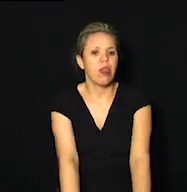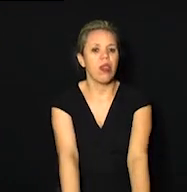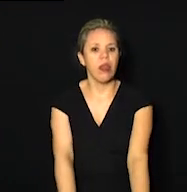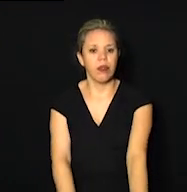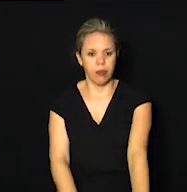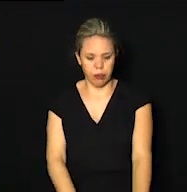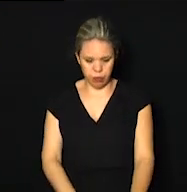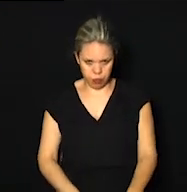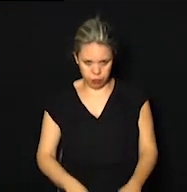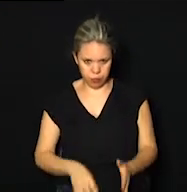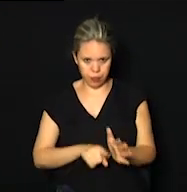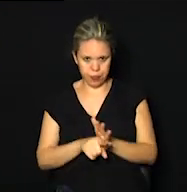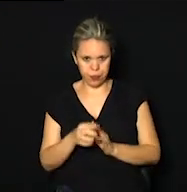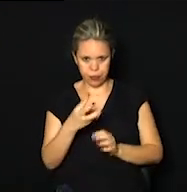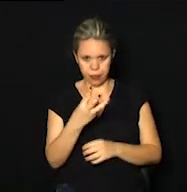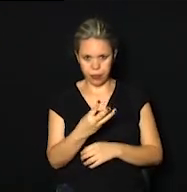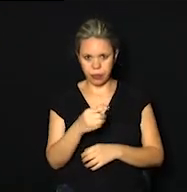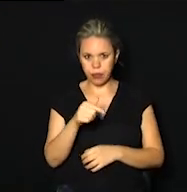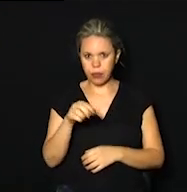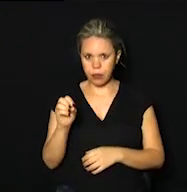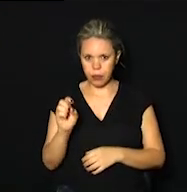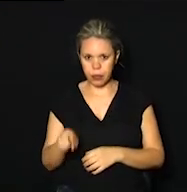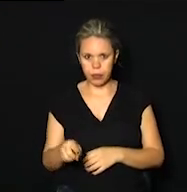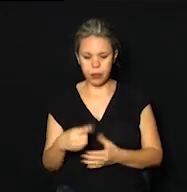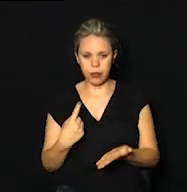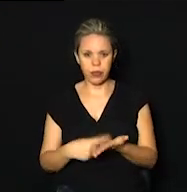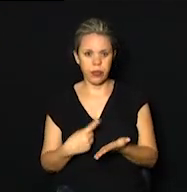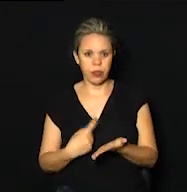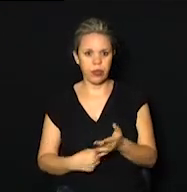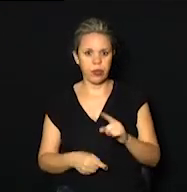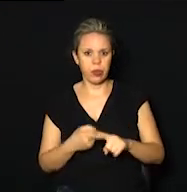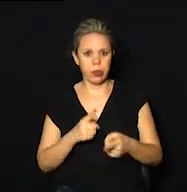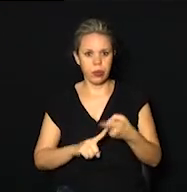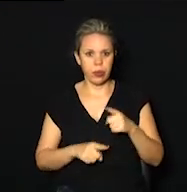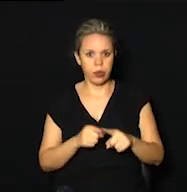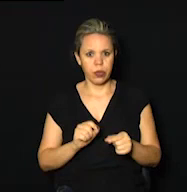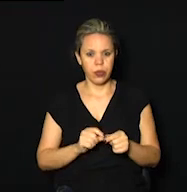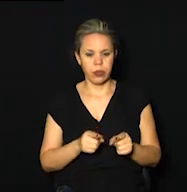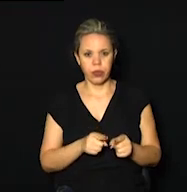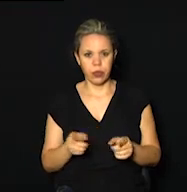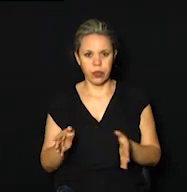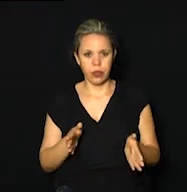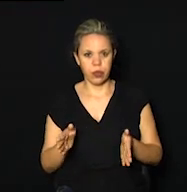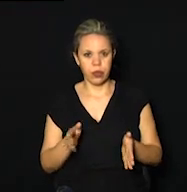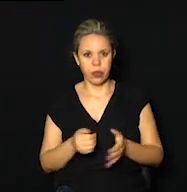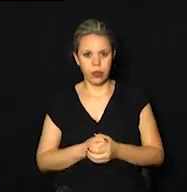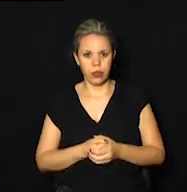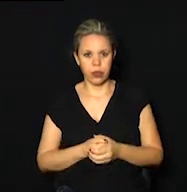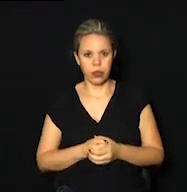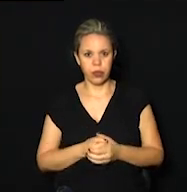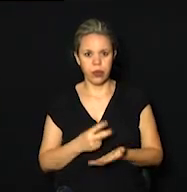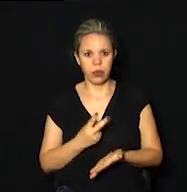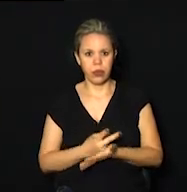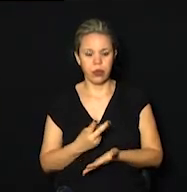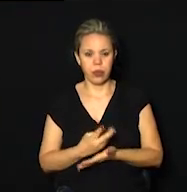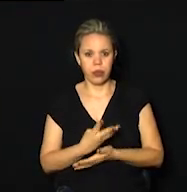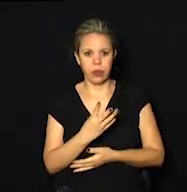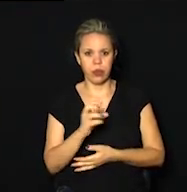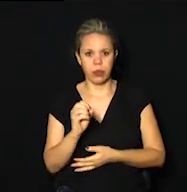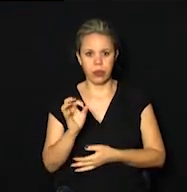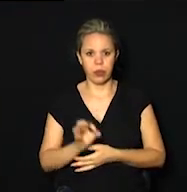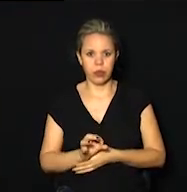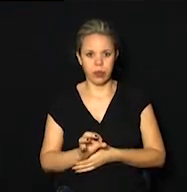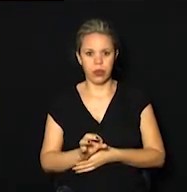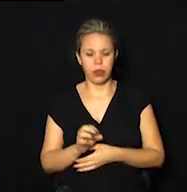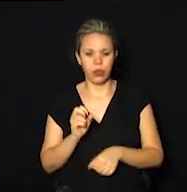dados, 380 mil acordos foram feitos neste período, o que preservou 40% dos